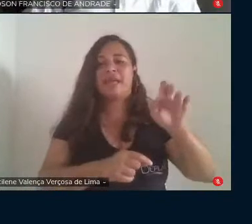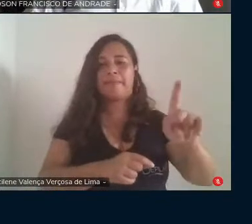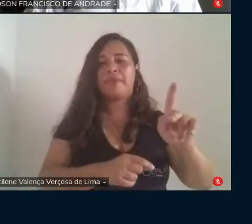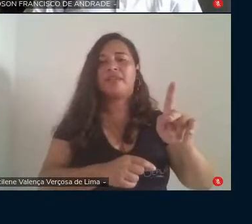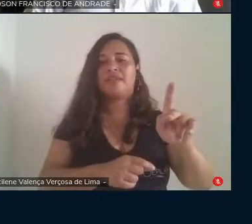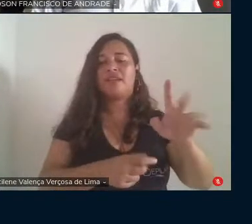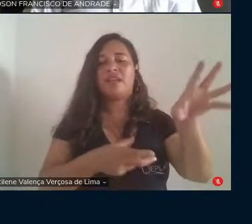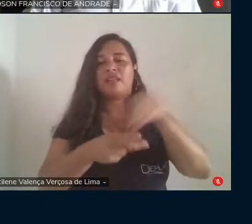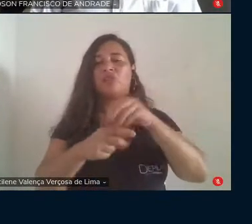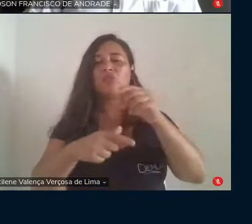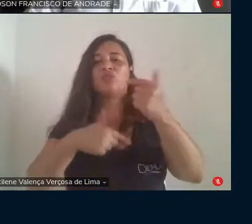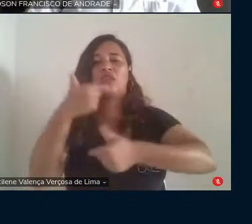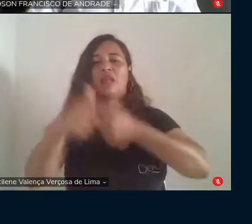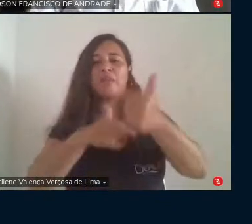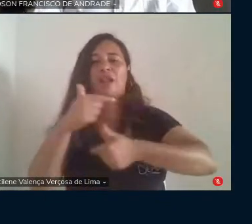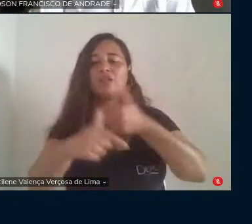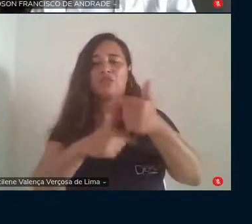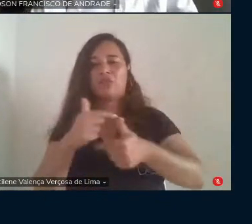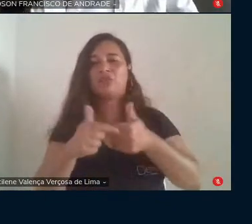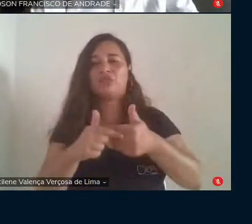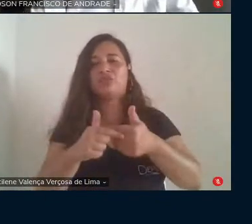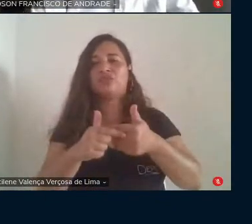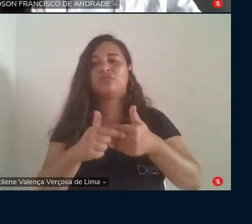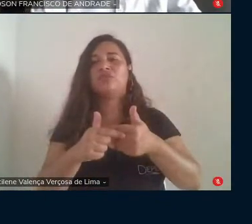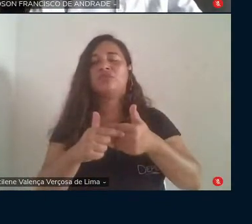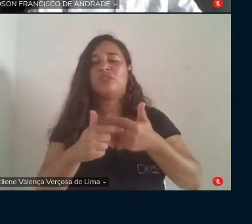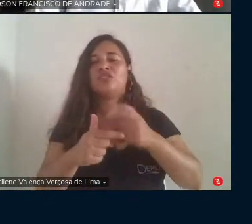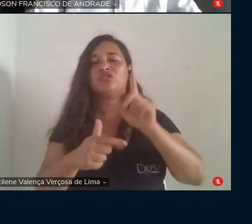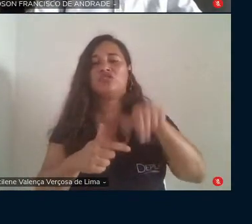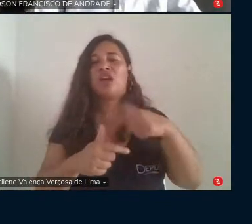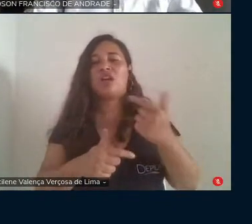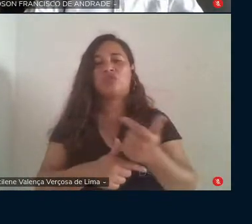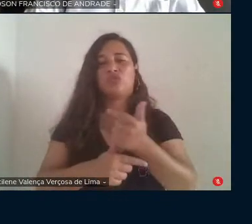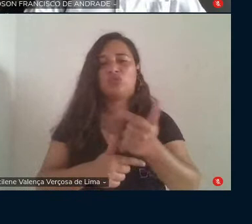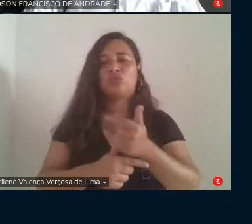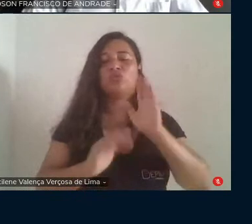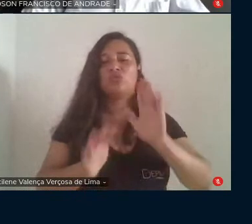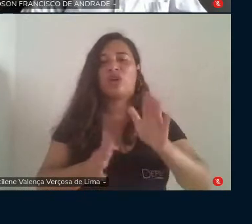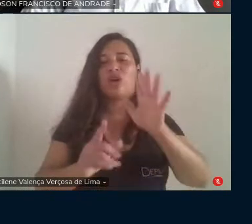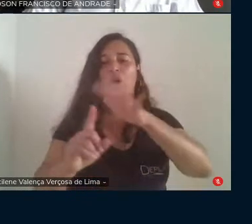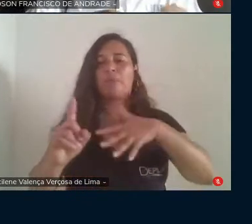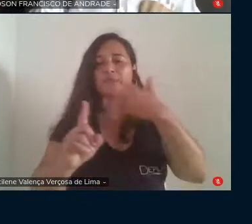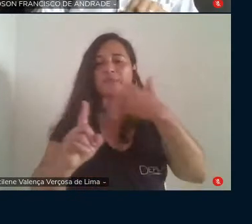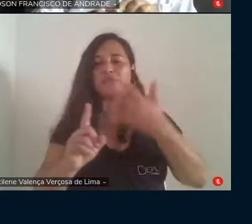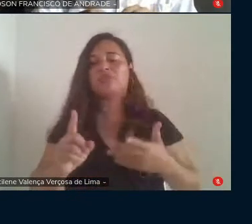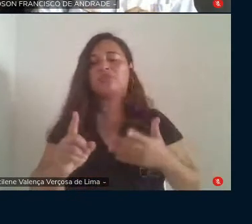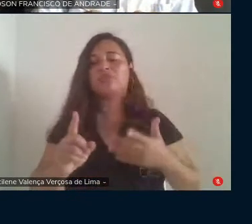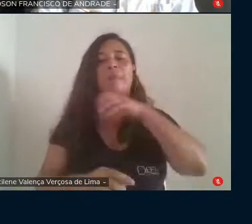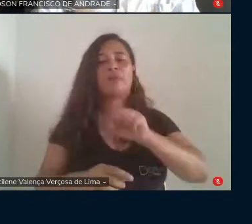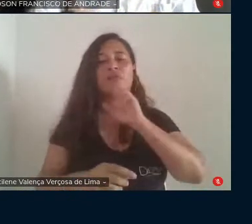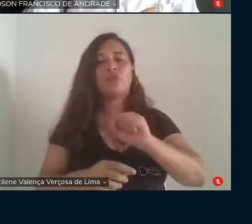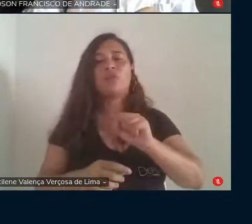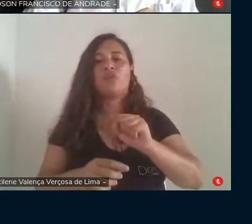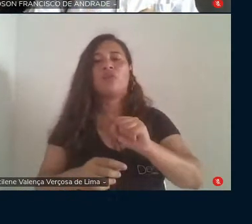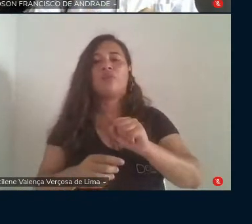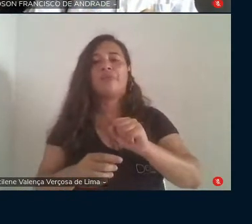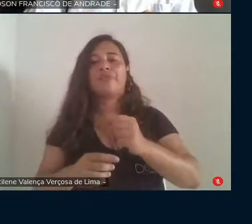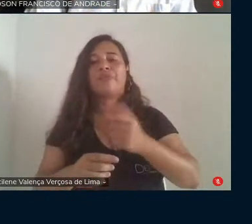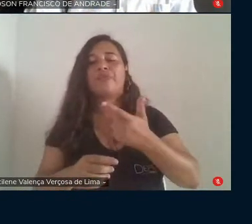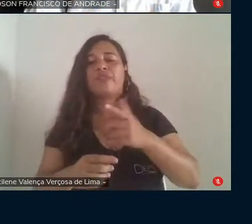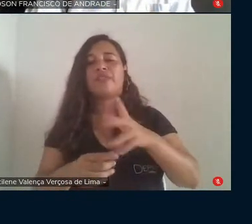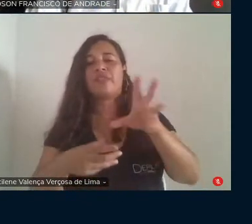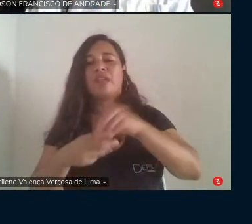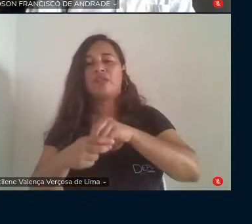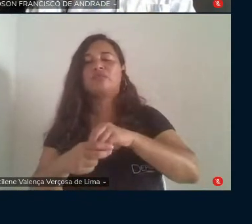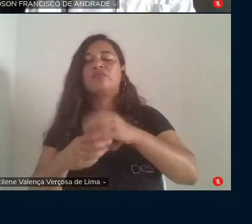Trabalhadores de Educação, já no seu segundo mandato, foi homenageado com a medalha Paulo Freire, pelo Conselho Estadual de Educação e pela